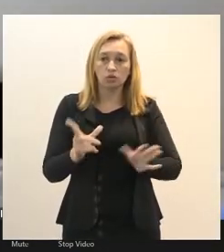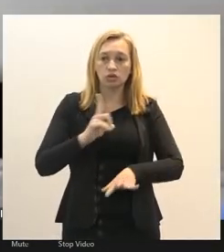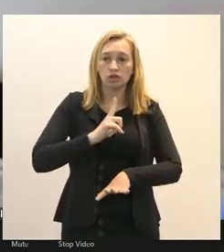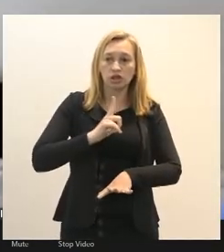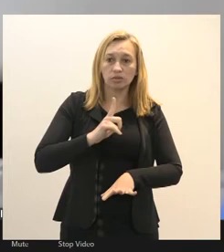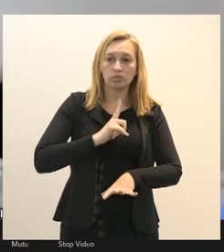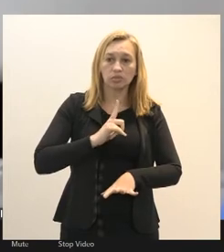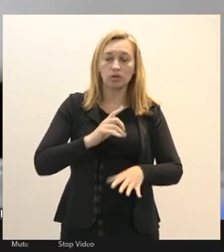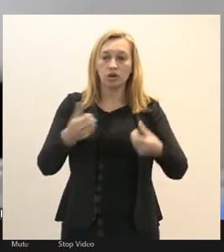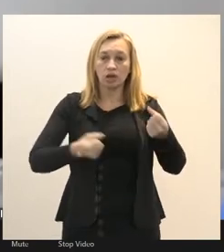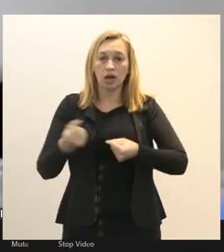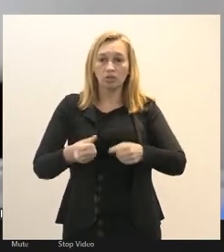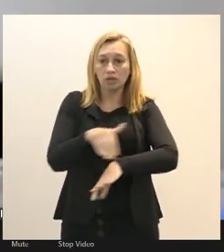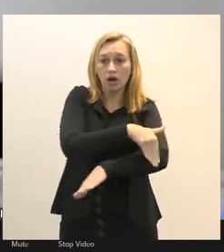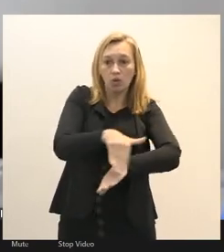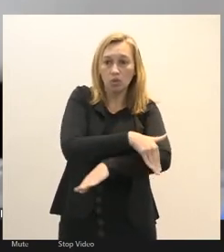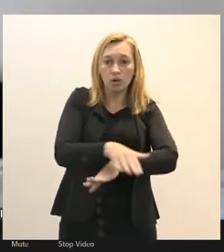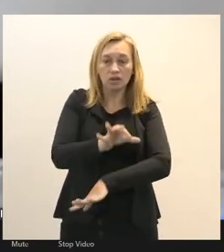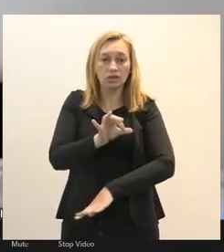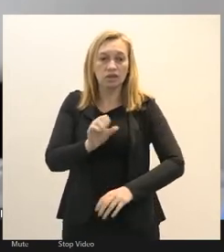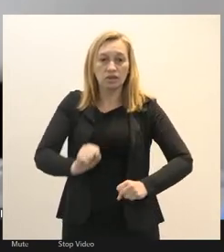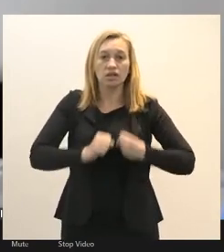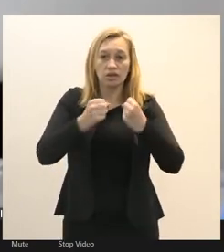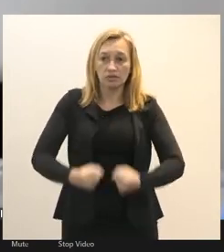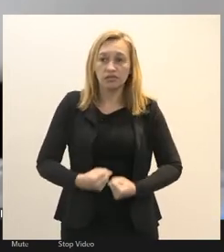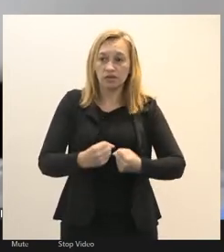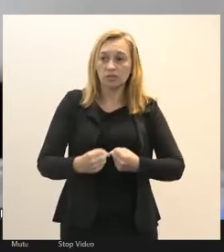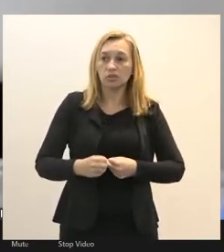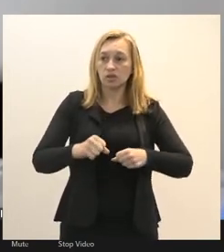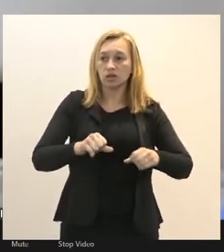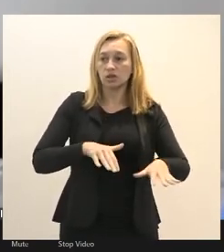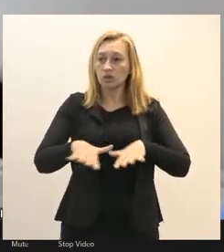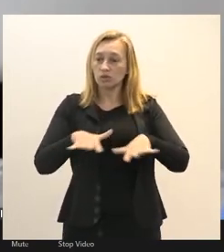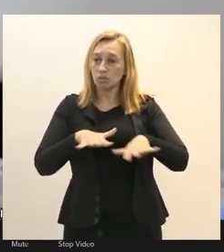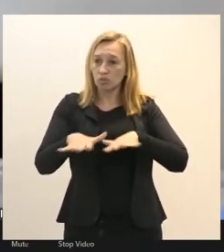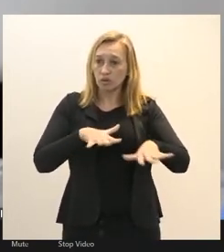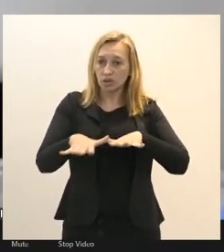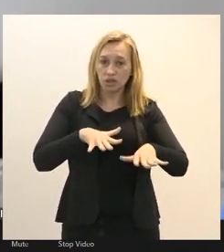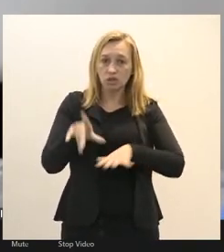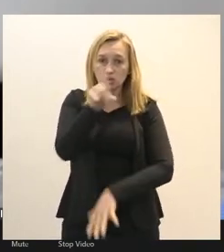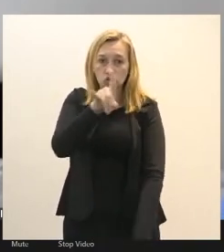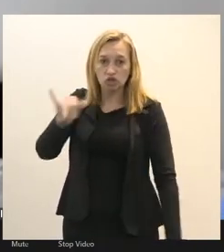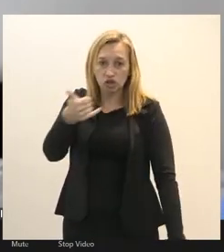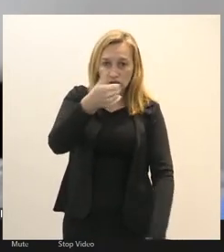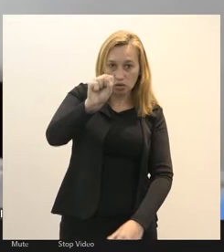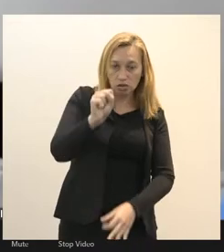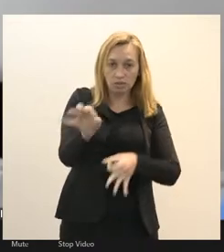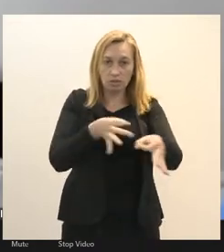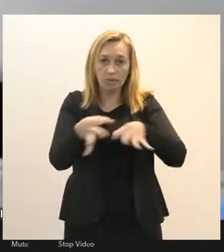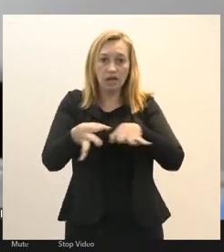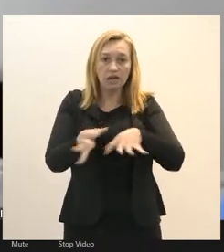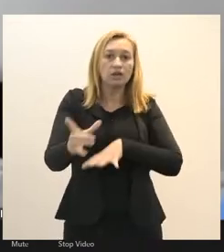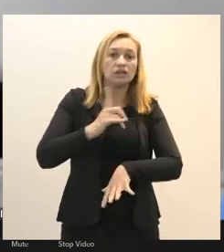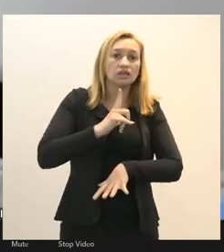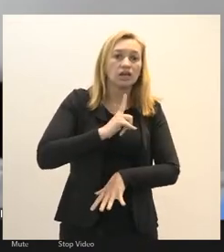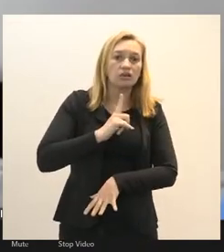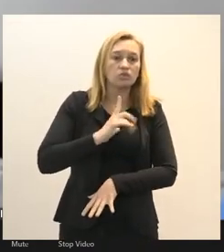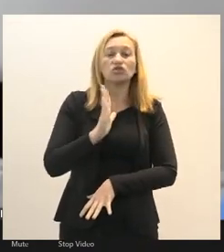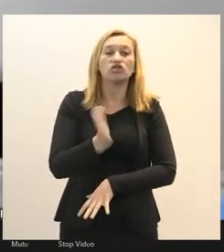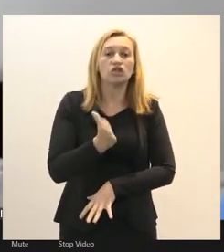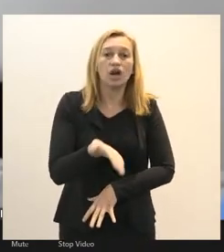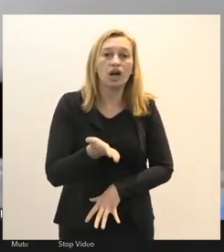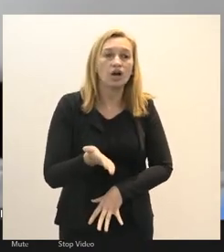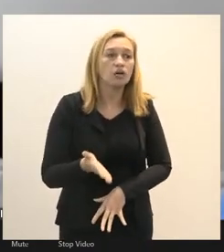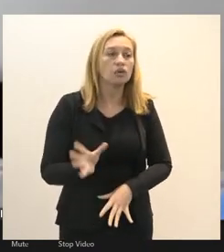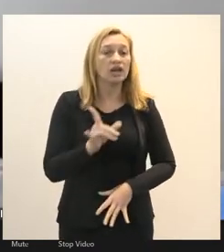rua estamos firme participando e organizando de todas as mobilizações para o dia 18 e nós temos no ar uma